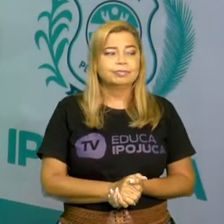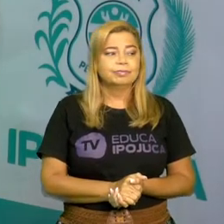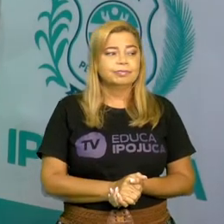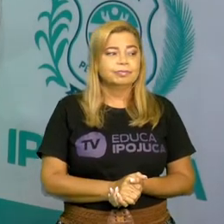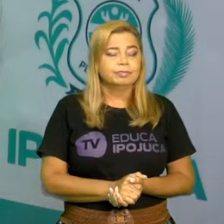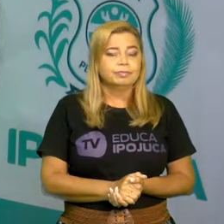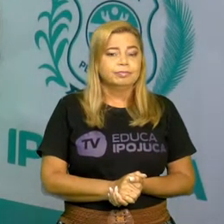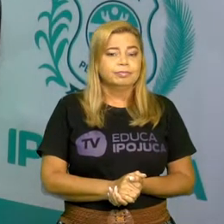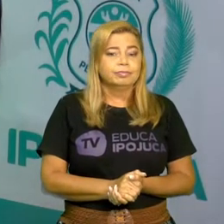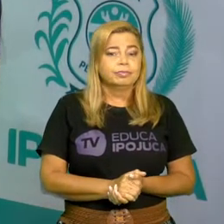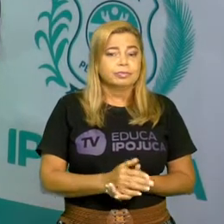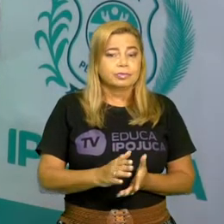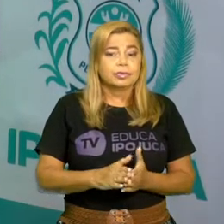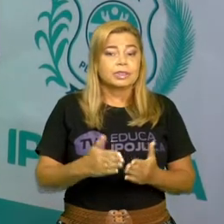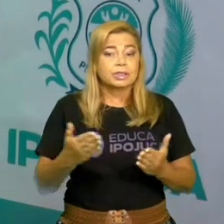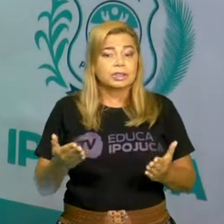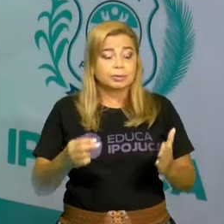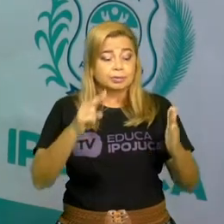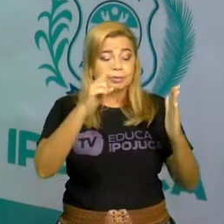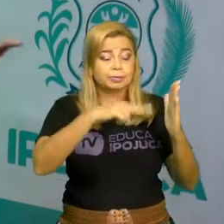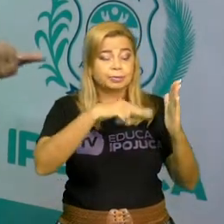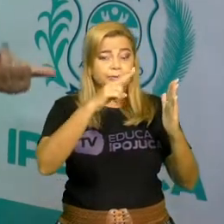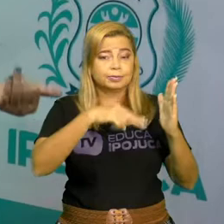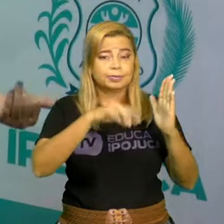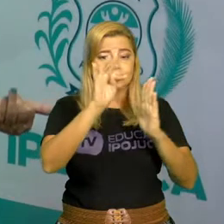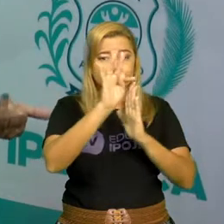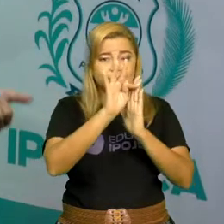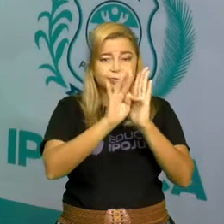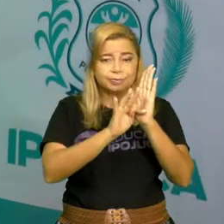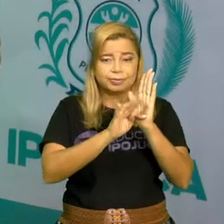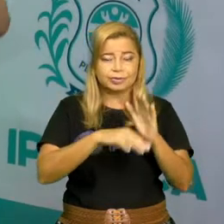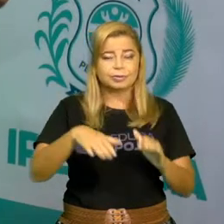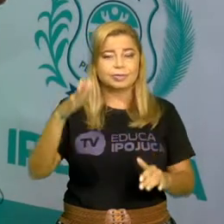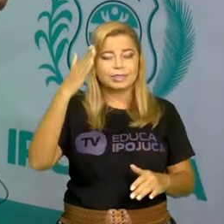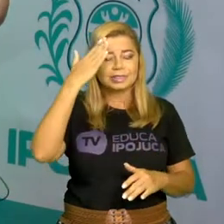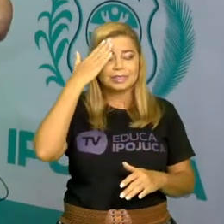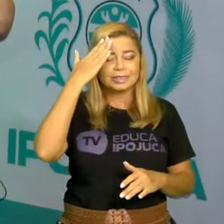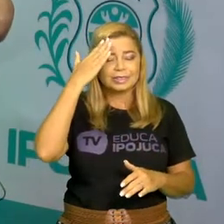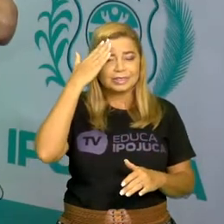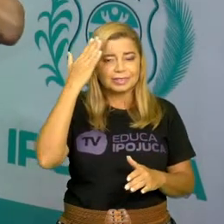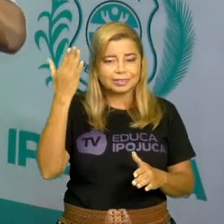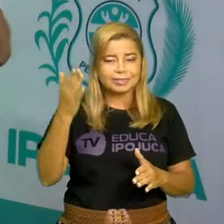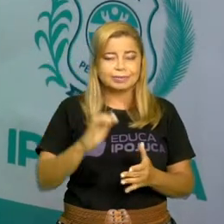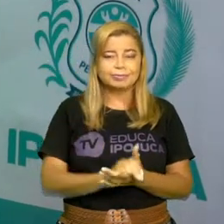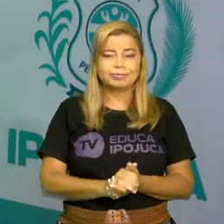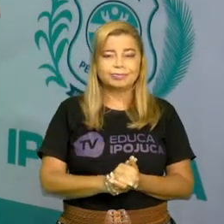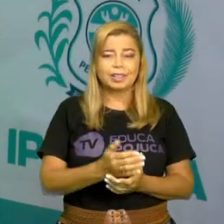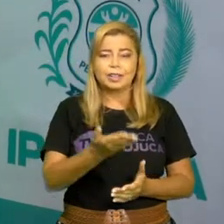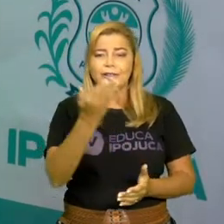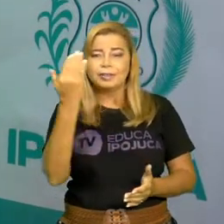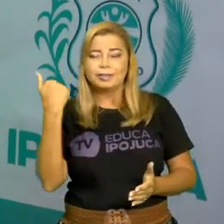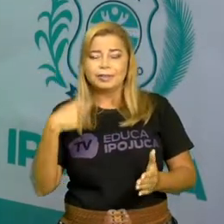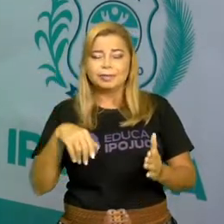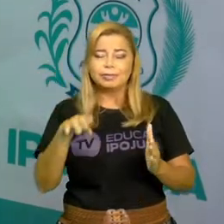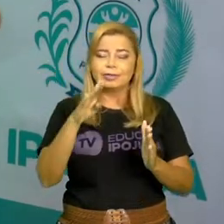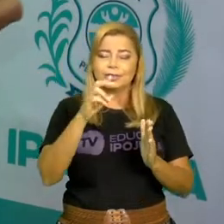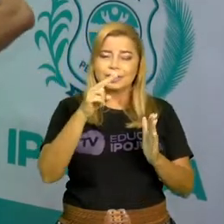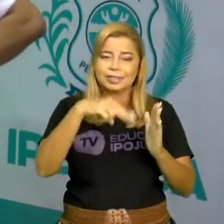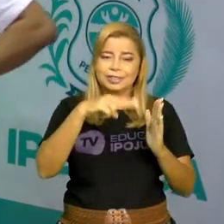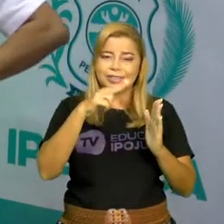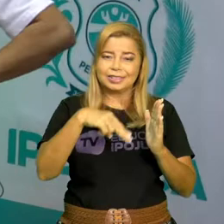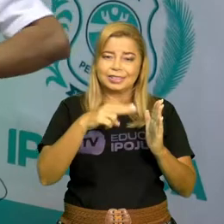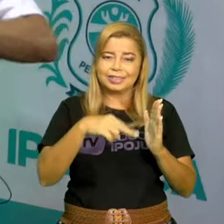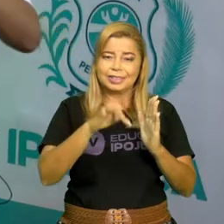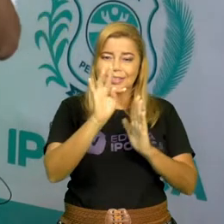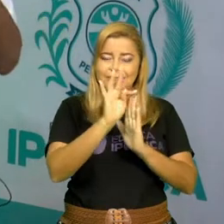Leia o texto para compreender, a gente vai ler esse textozinho aqui, para compreender um pouco